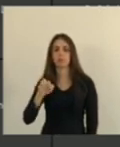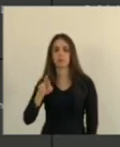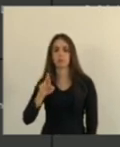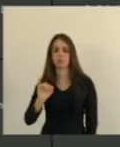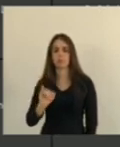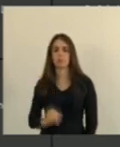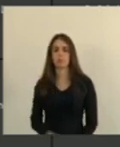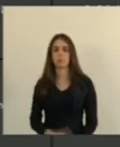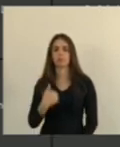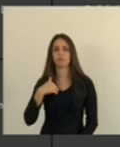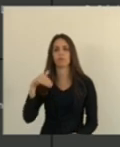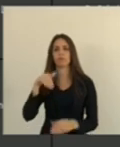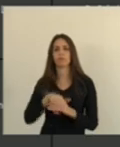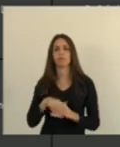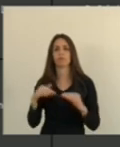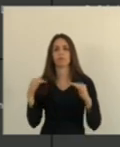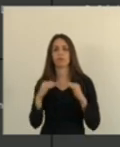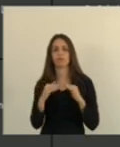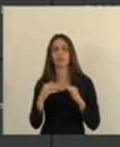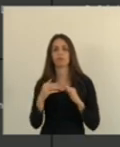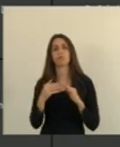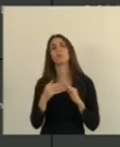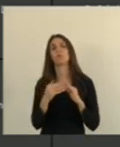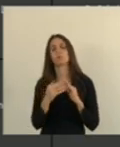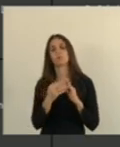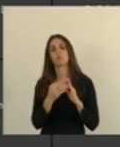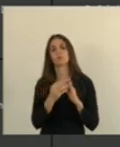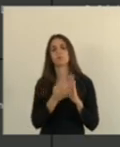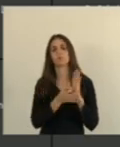eu voto voto com o relator com a emenda